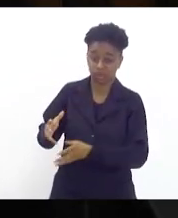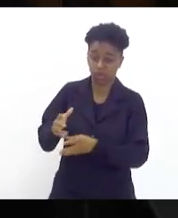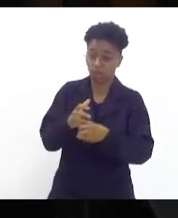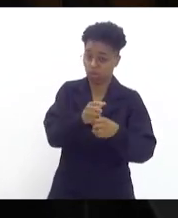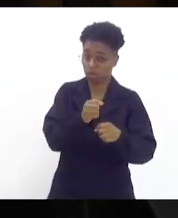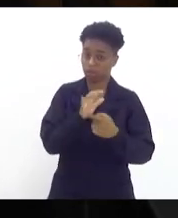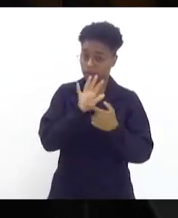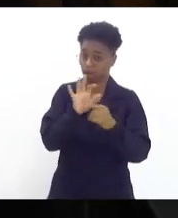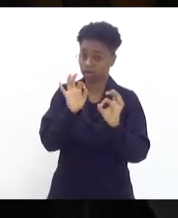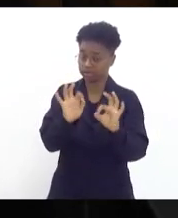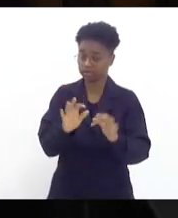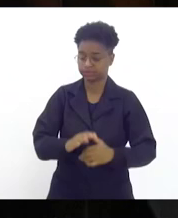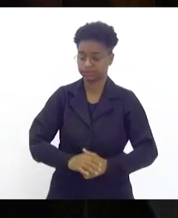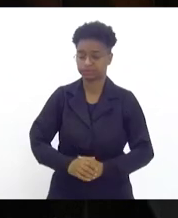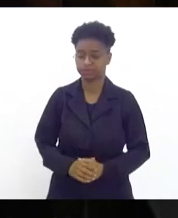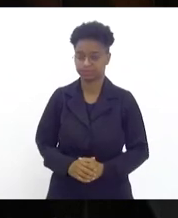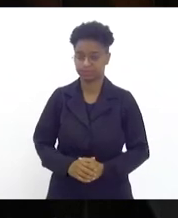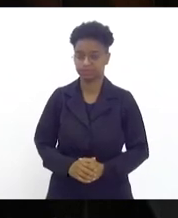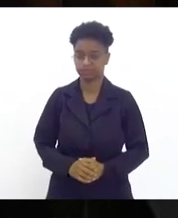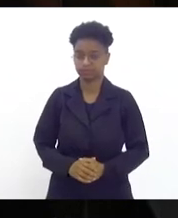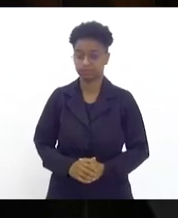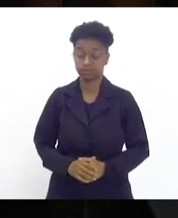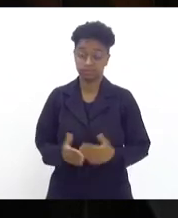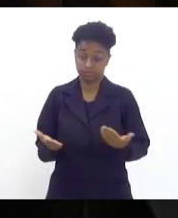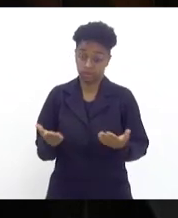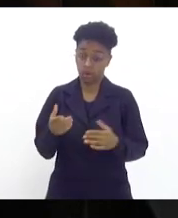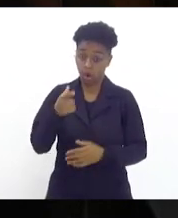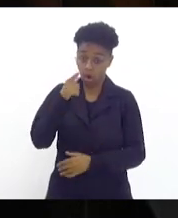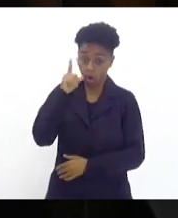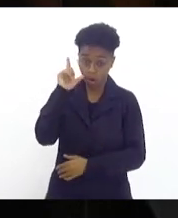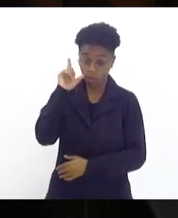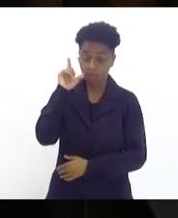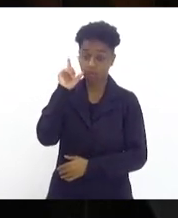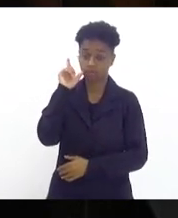é essa. E no dia de ontem,